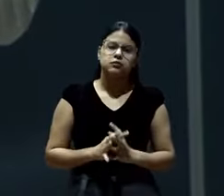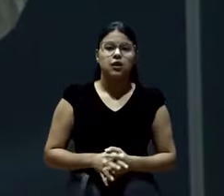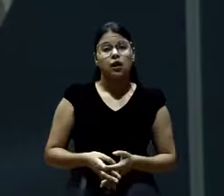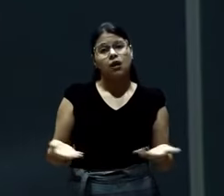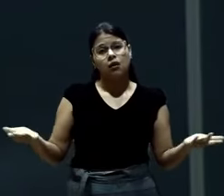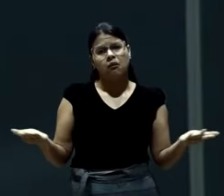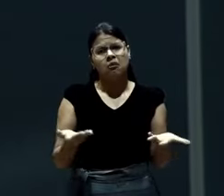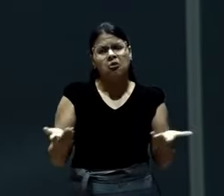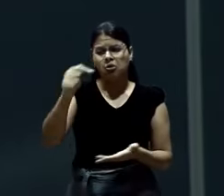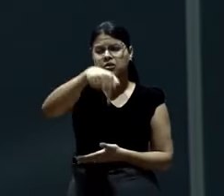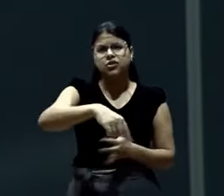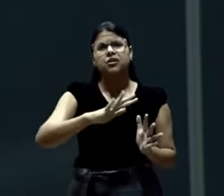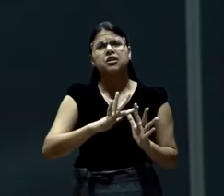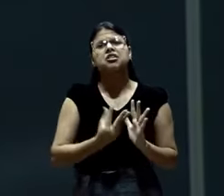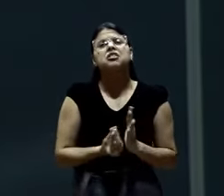igreja que você pertence.